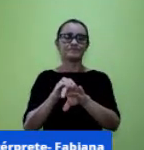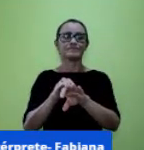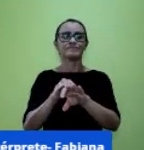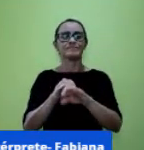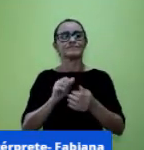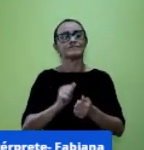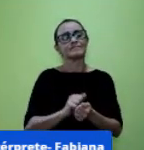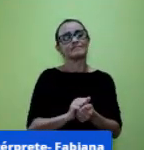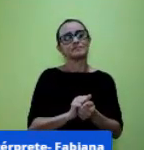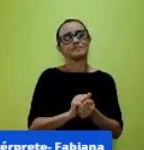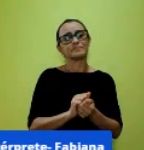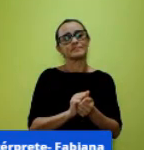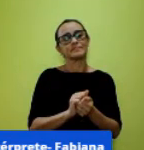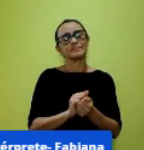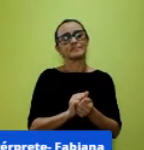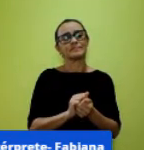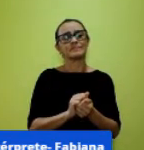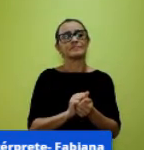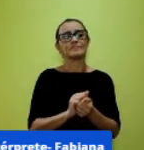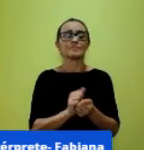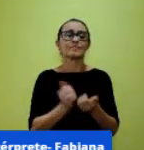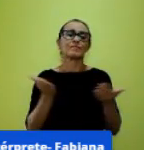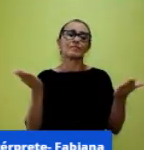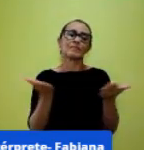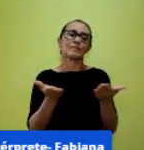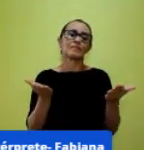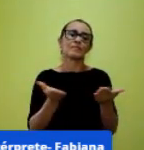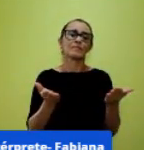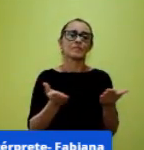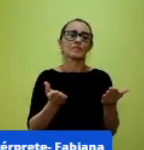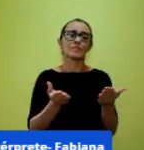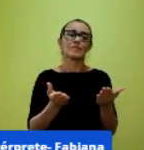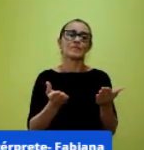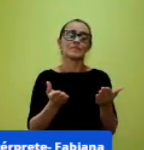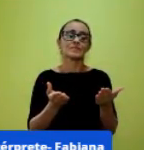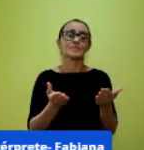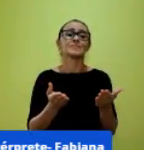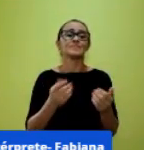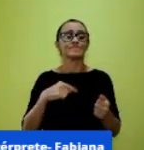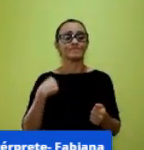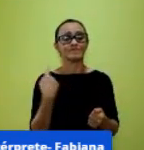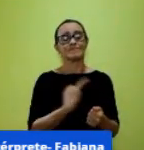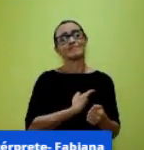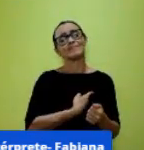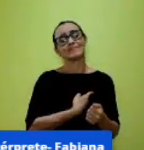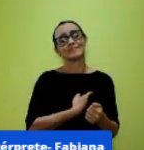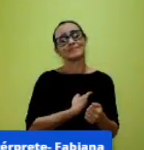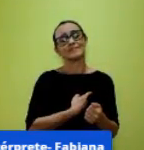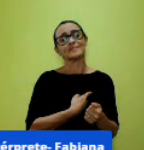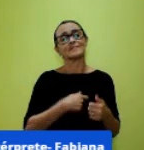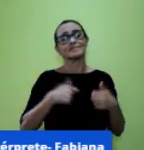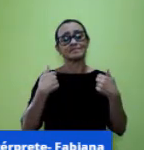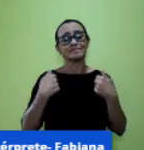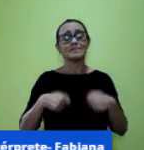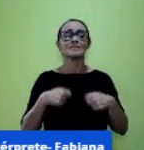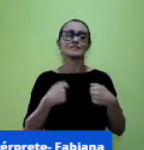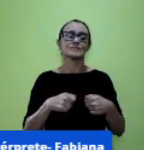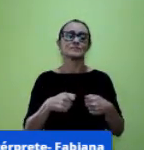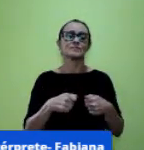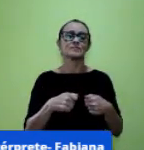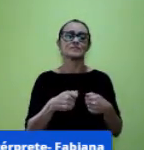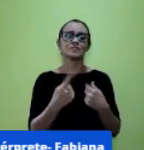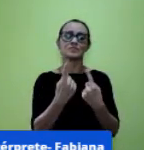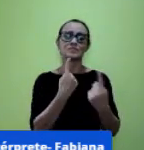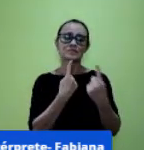que nunca né agora nós queremos isso mais que nunca né então nesse diálogo com a